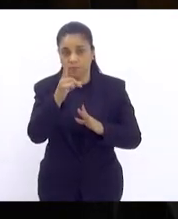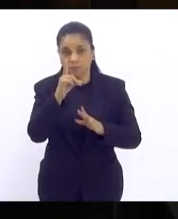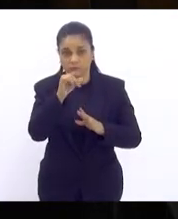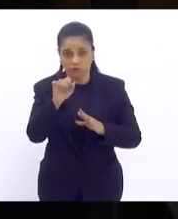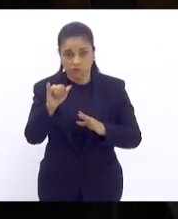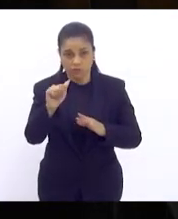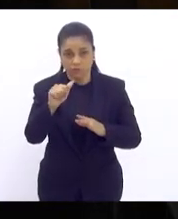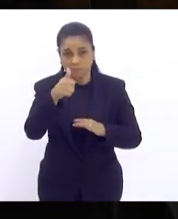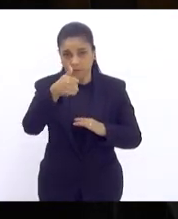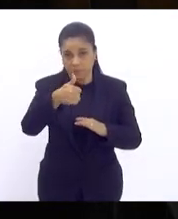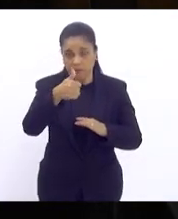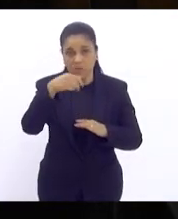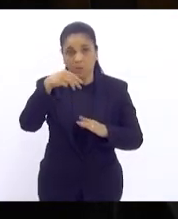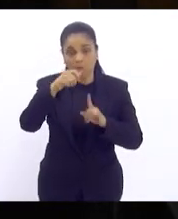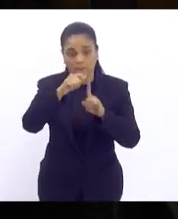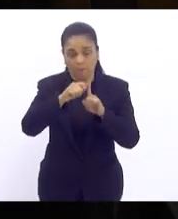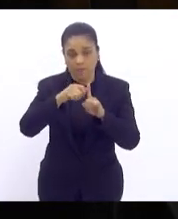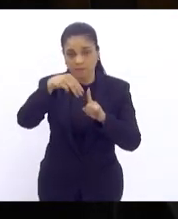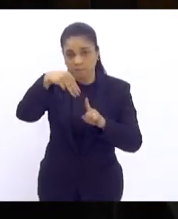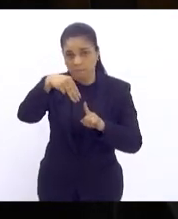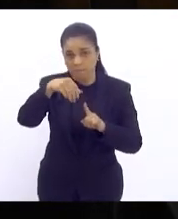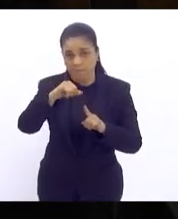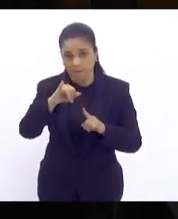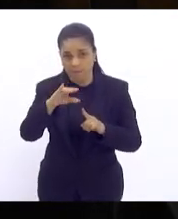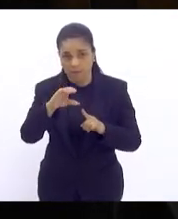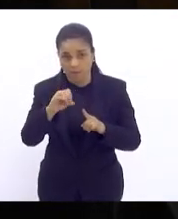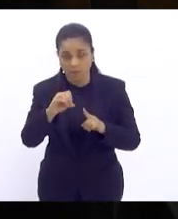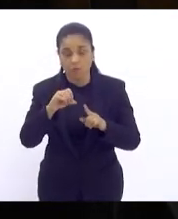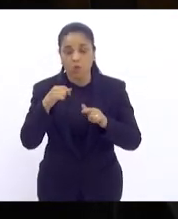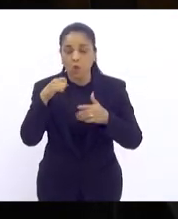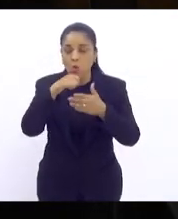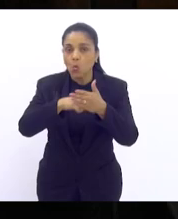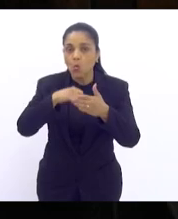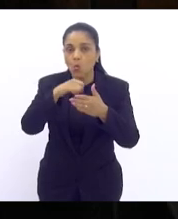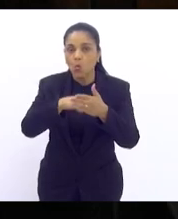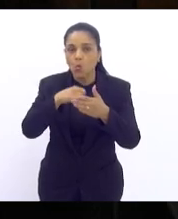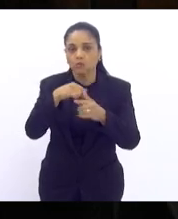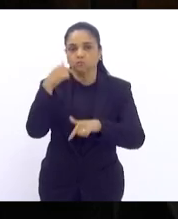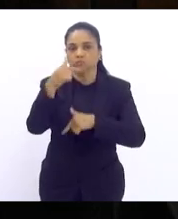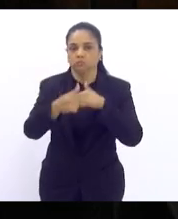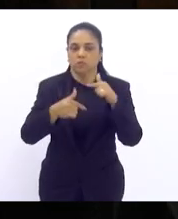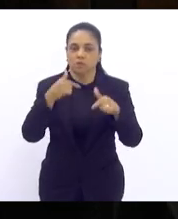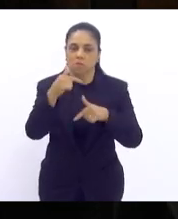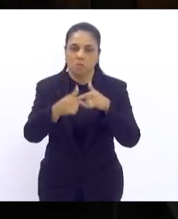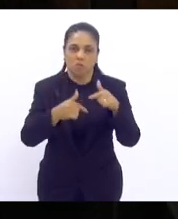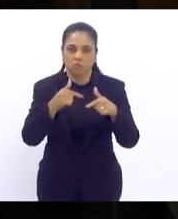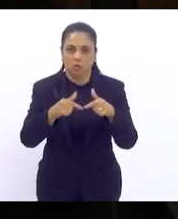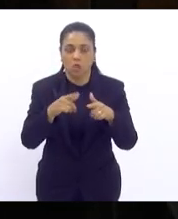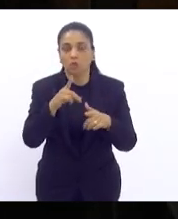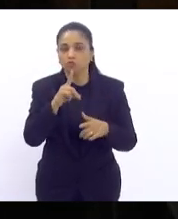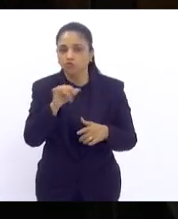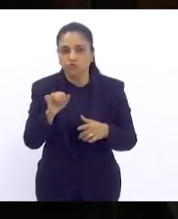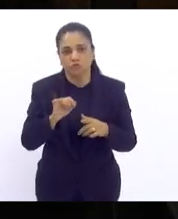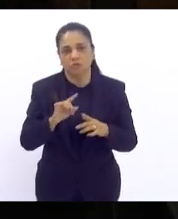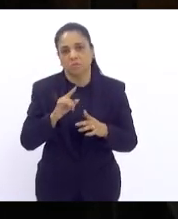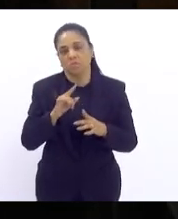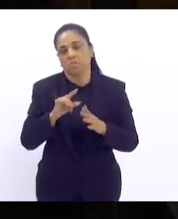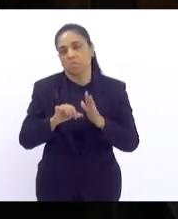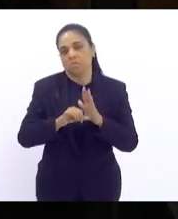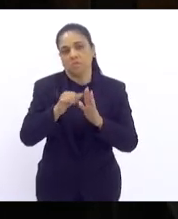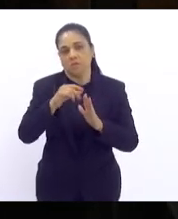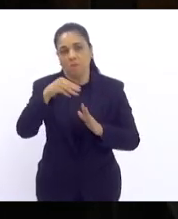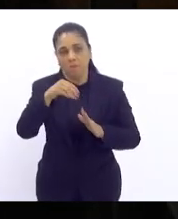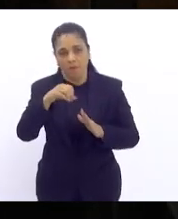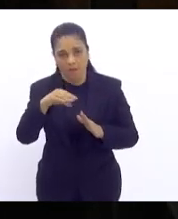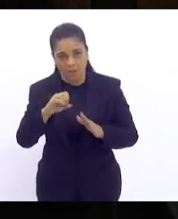gente tem o dia de luta dos trabalhadores e das trabalhadoras um dia que não é de muita comemoração visto